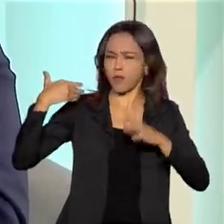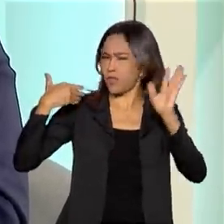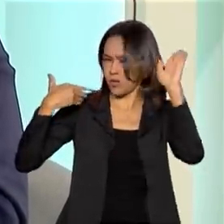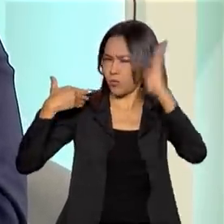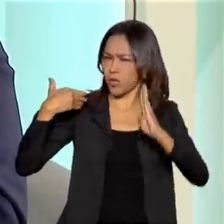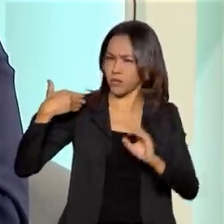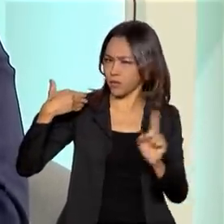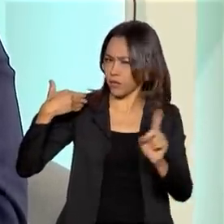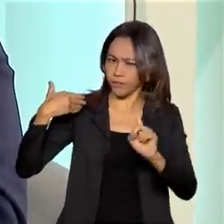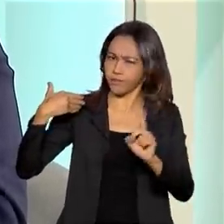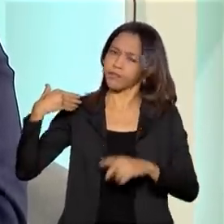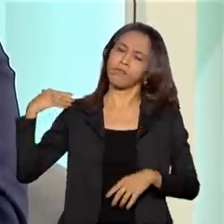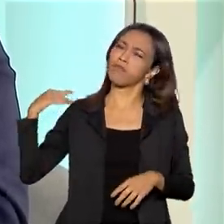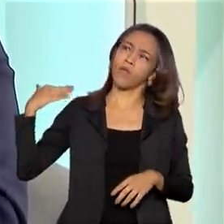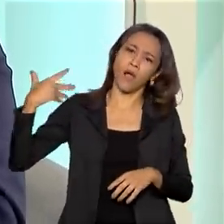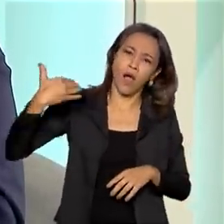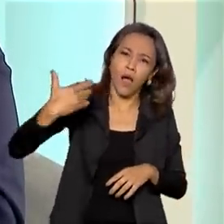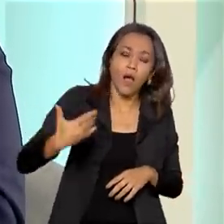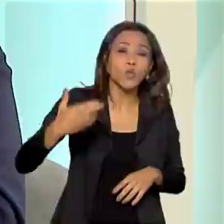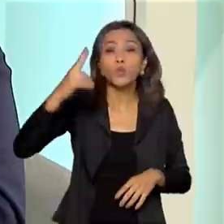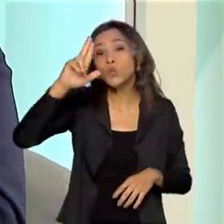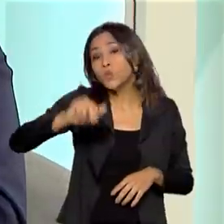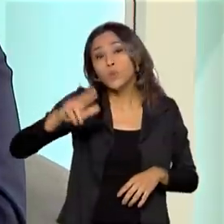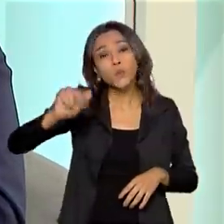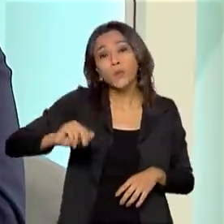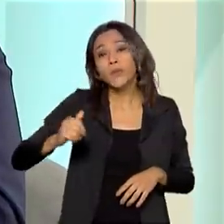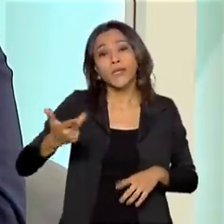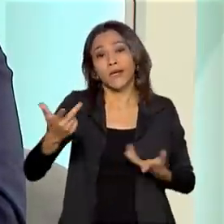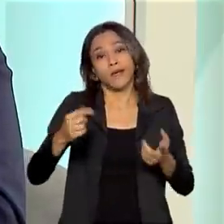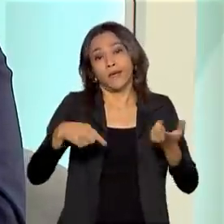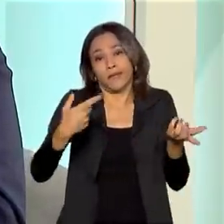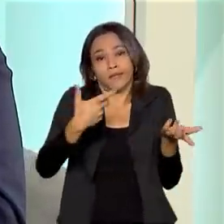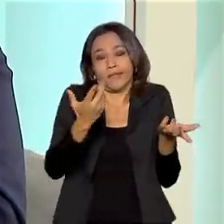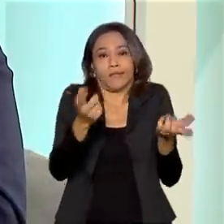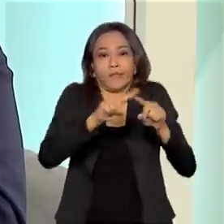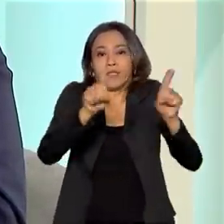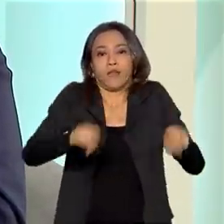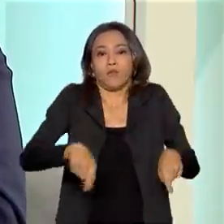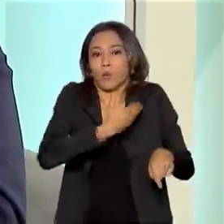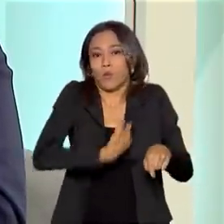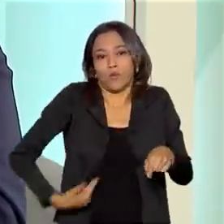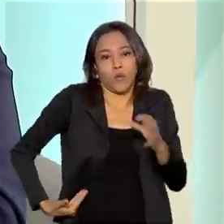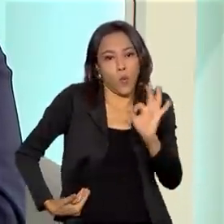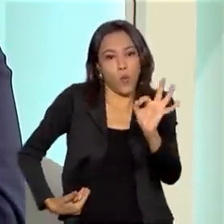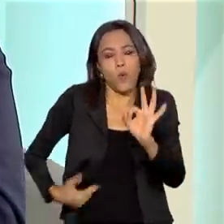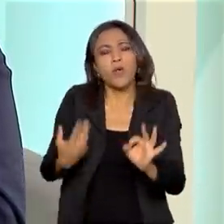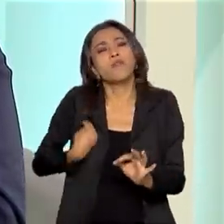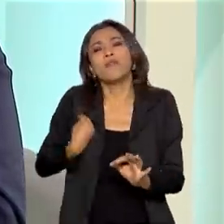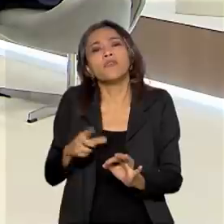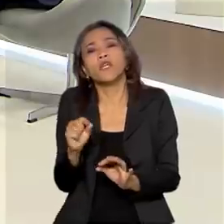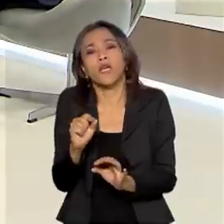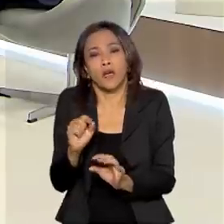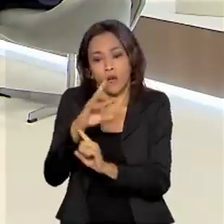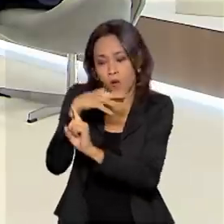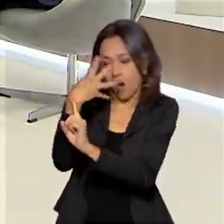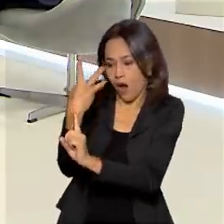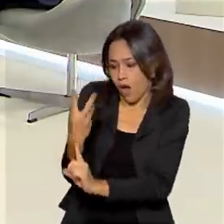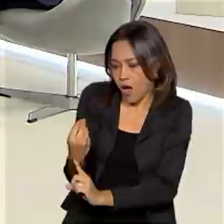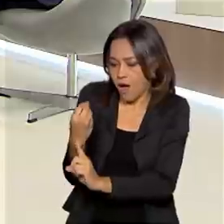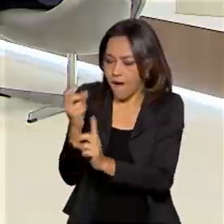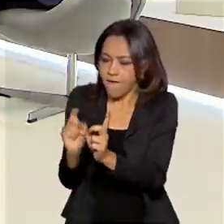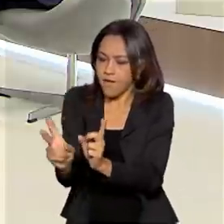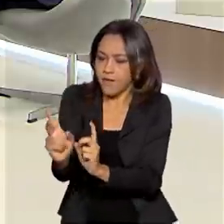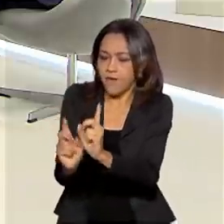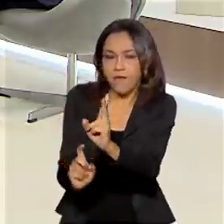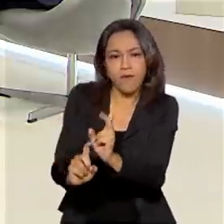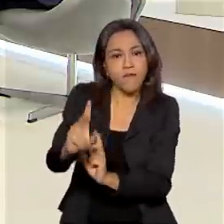Brasil, não, ele nunca foi servidor público, por exemplo. Um artista plástico vive de quê? Tem um ateliê e vive de vender